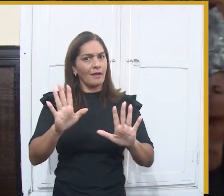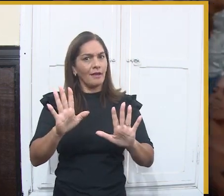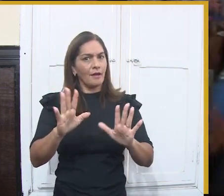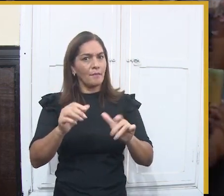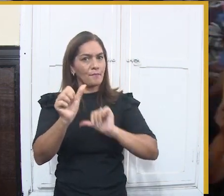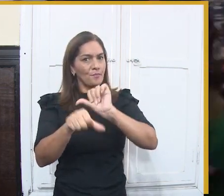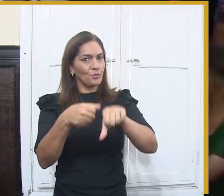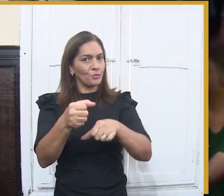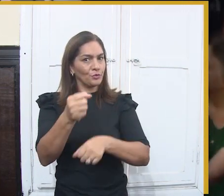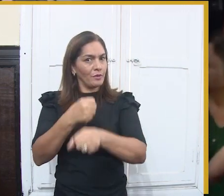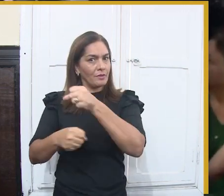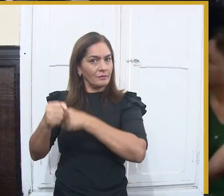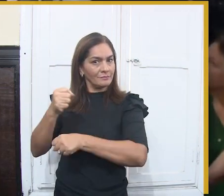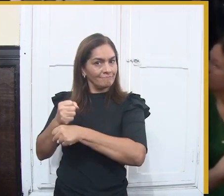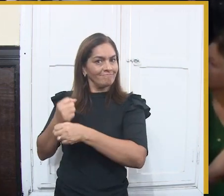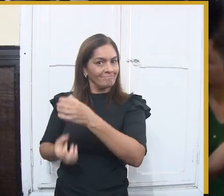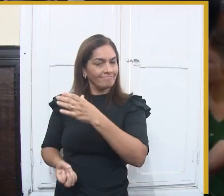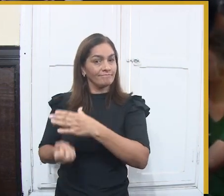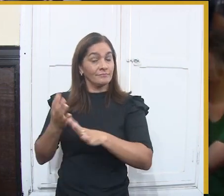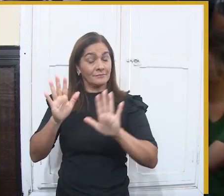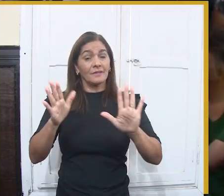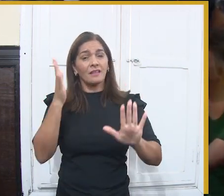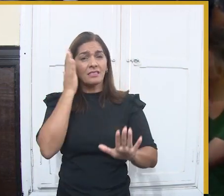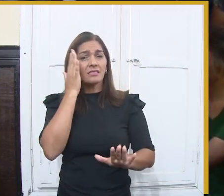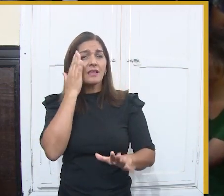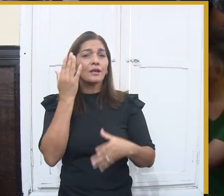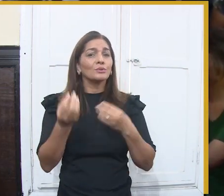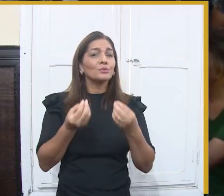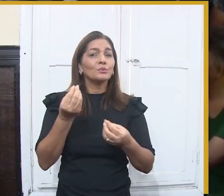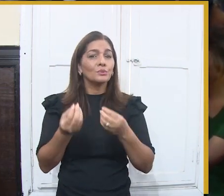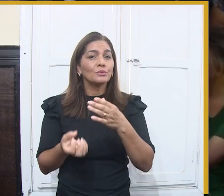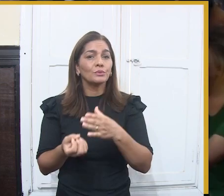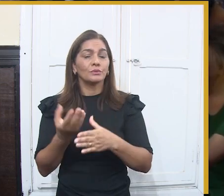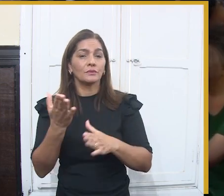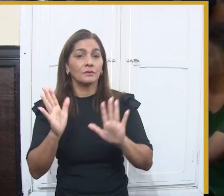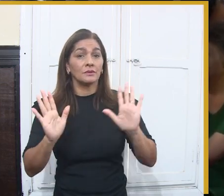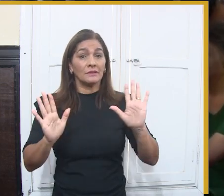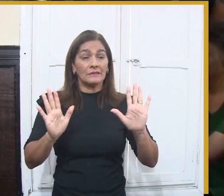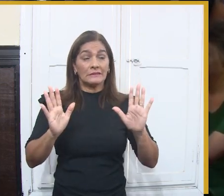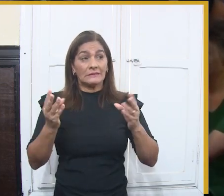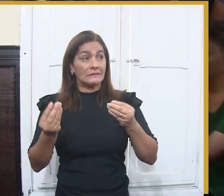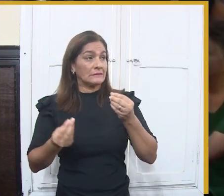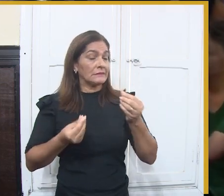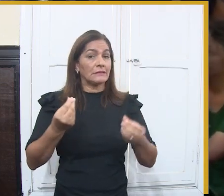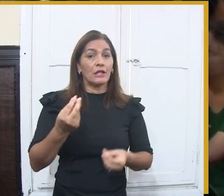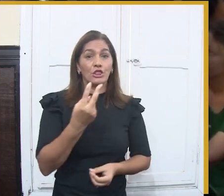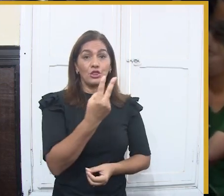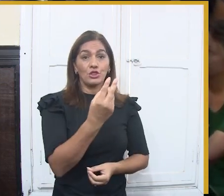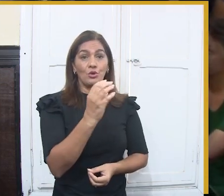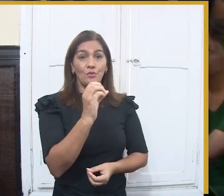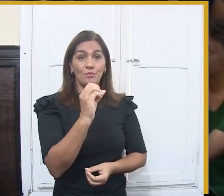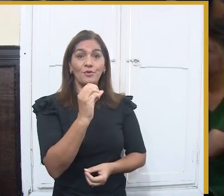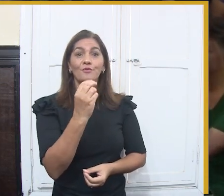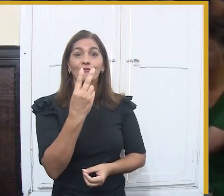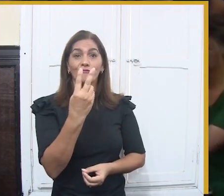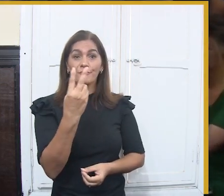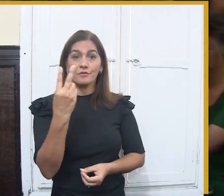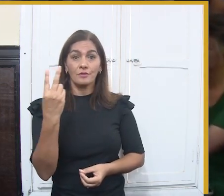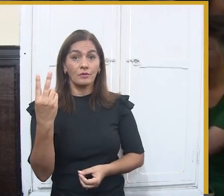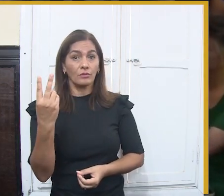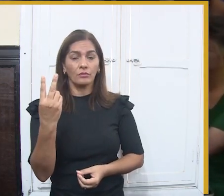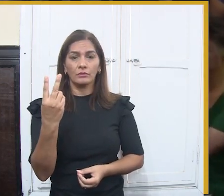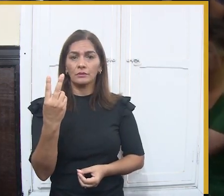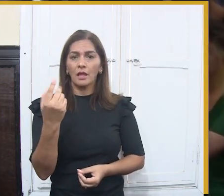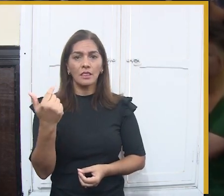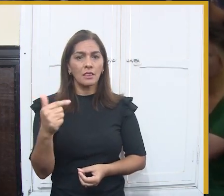O Parque do Povo, toda a decoração para o forrozeiro se impressionar, corrigindo um